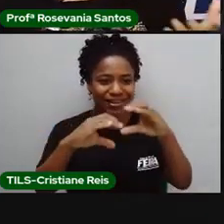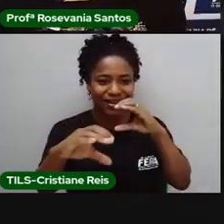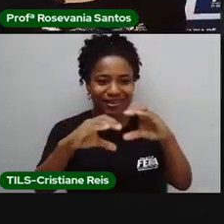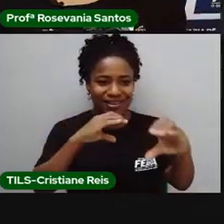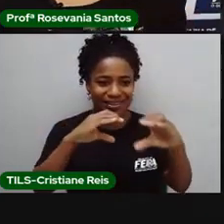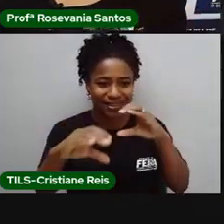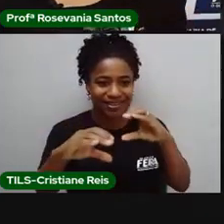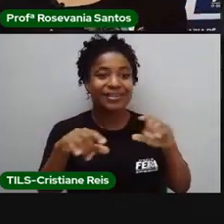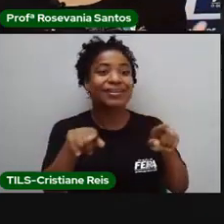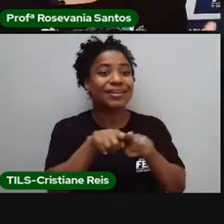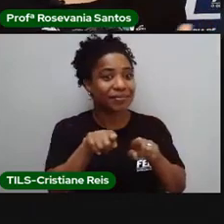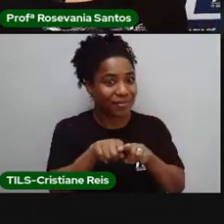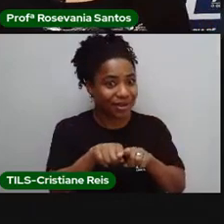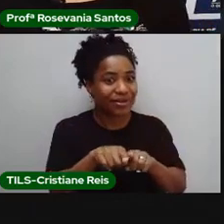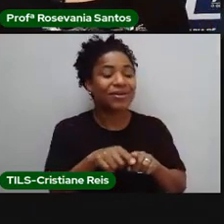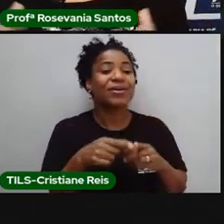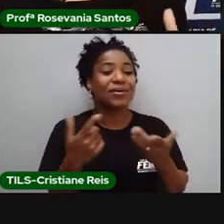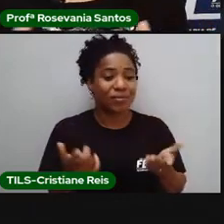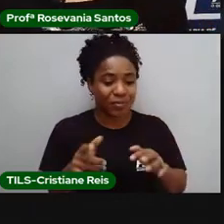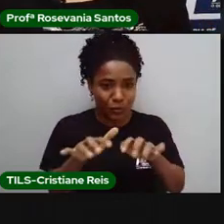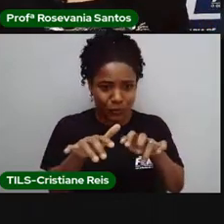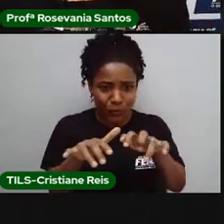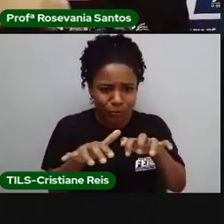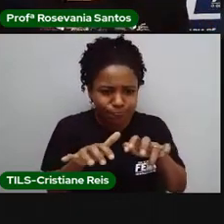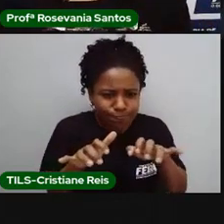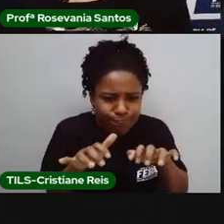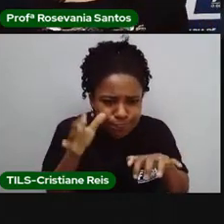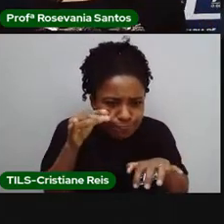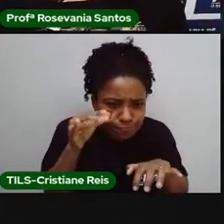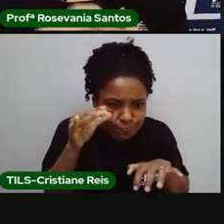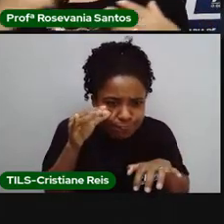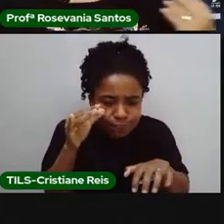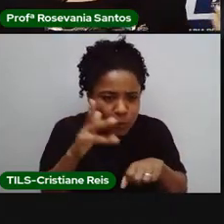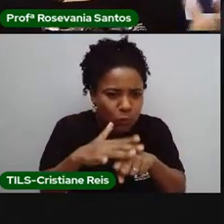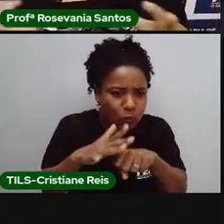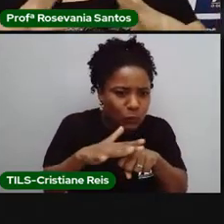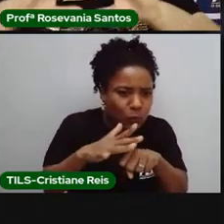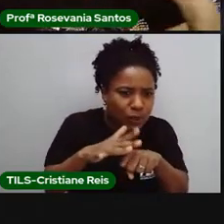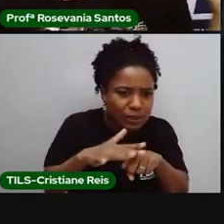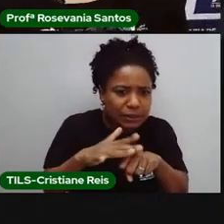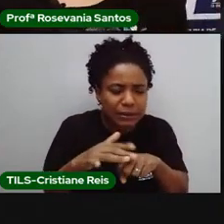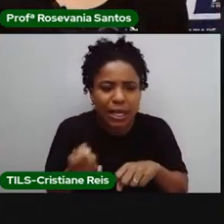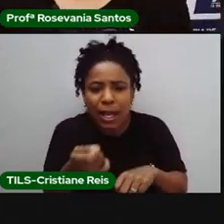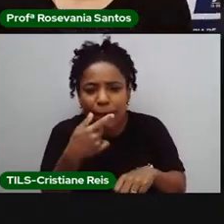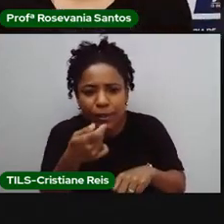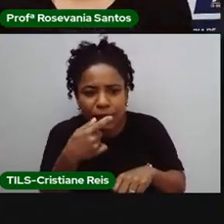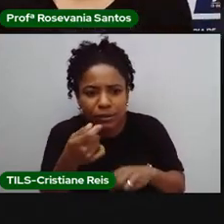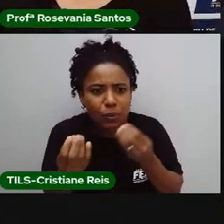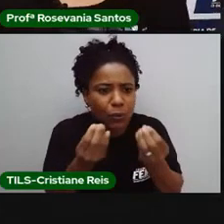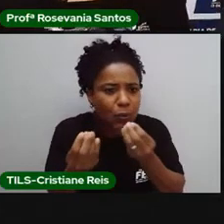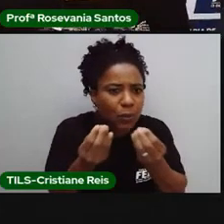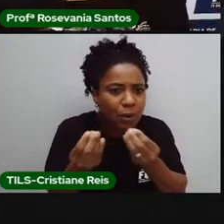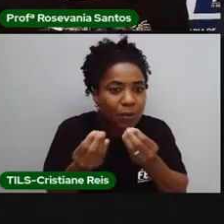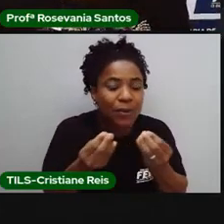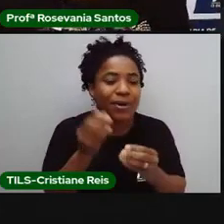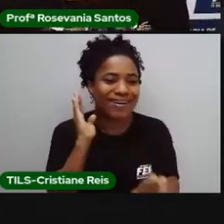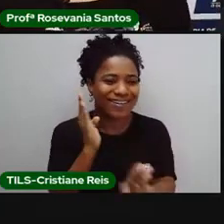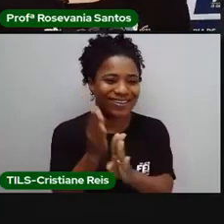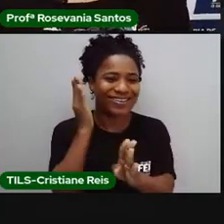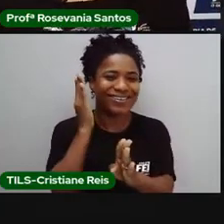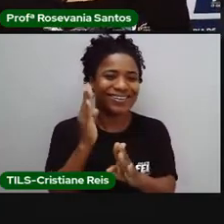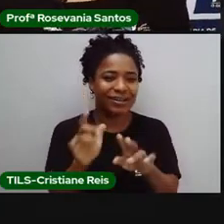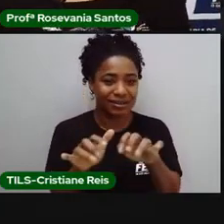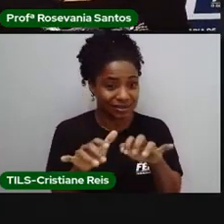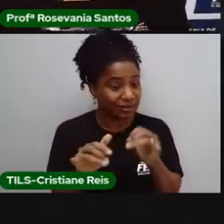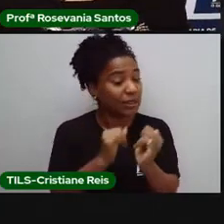automedica, né. É extremamente perigoso, mas a gente faz isso. Vai lá na internet, bota o nome da doença. E ele já vai logo perguntando. Então, tem